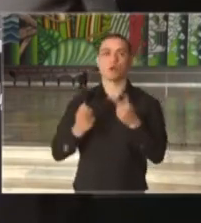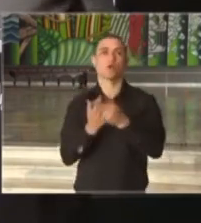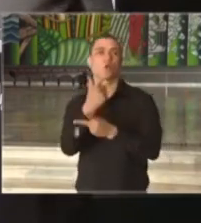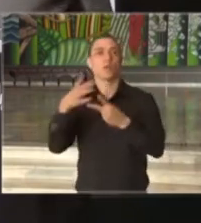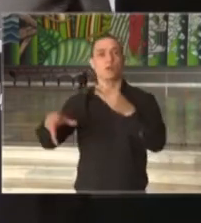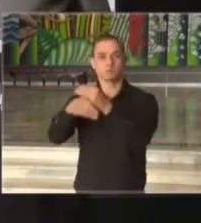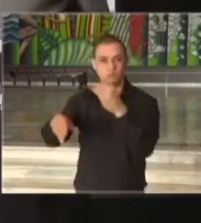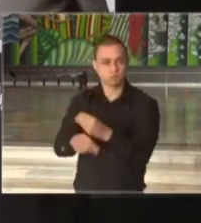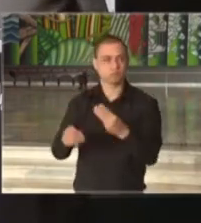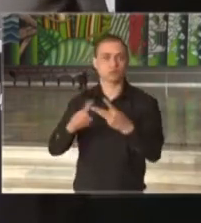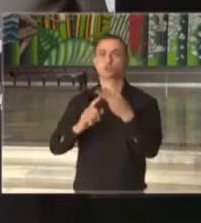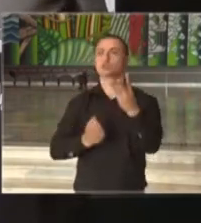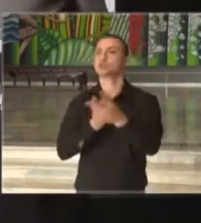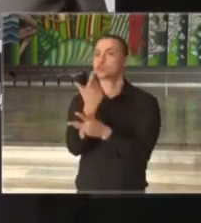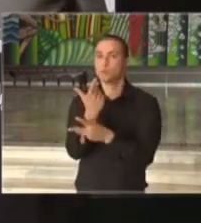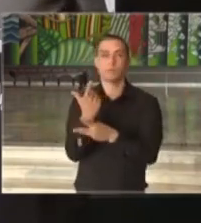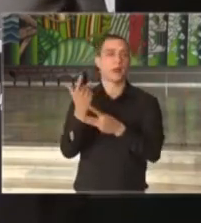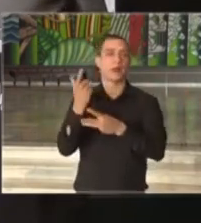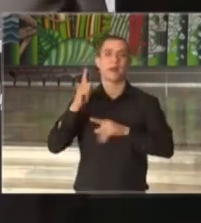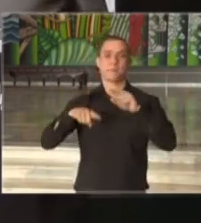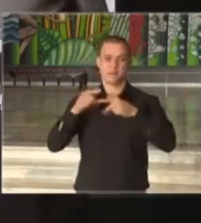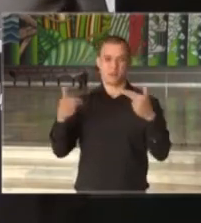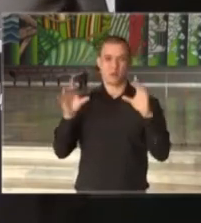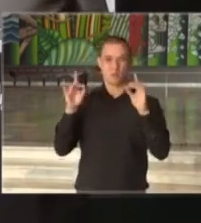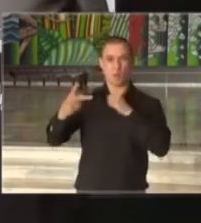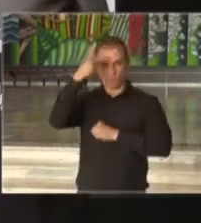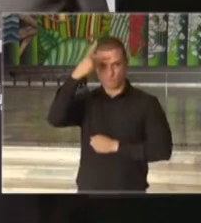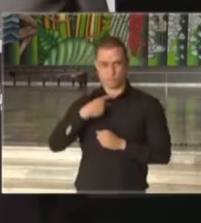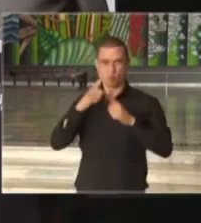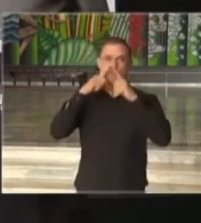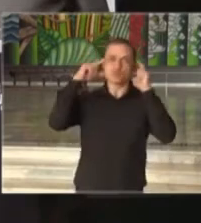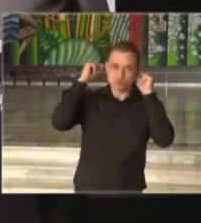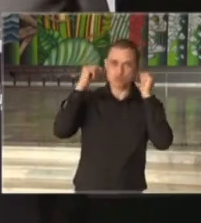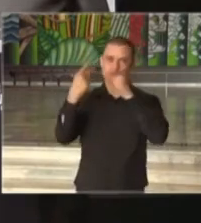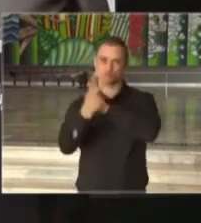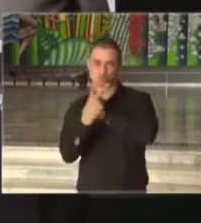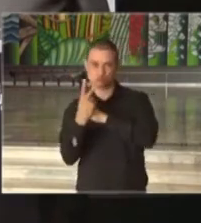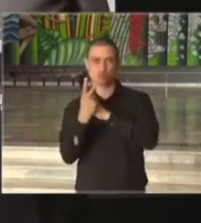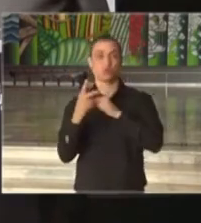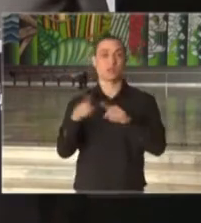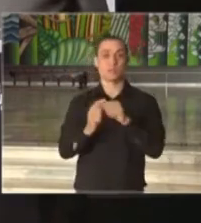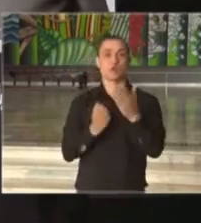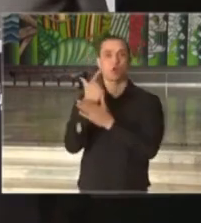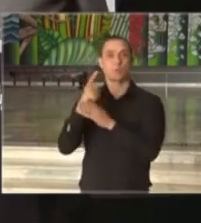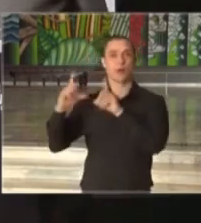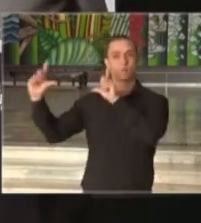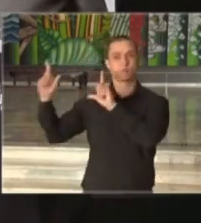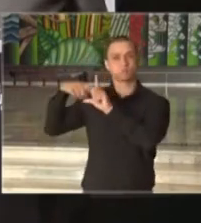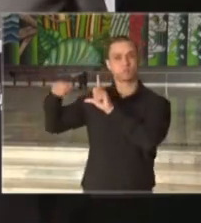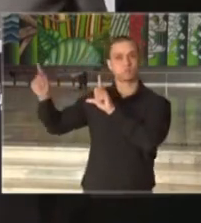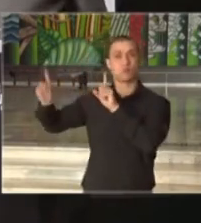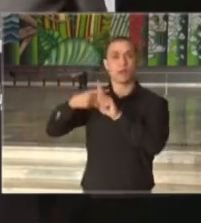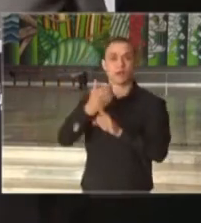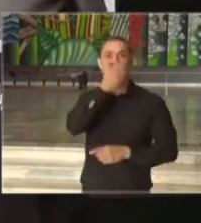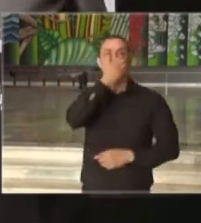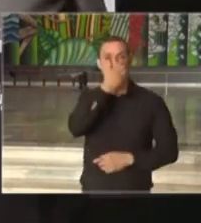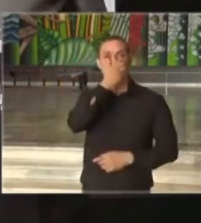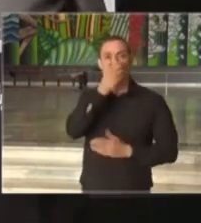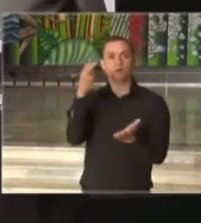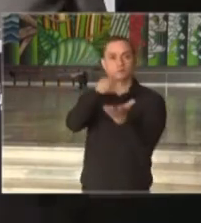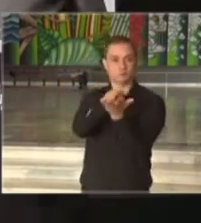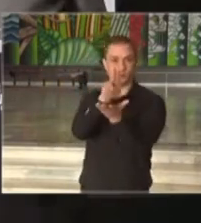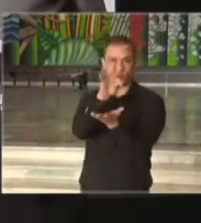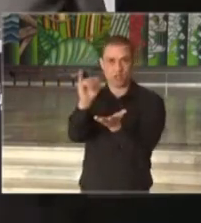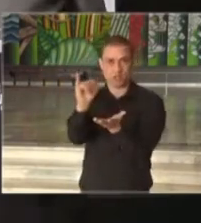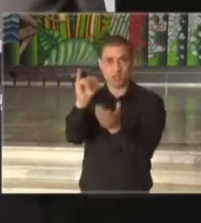suplementos, para a compra de material de proteção, para a compra de respiradores e monitores, para a implantação de